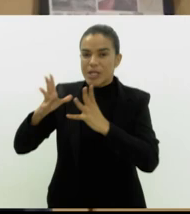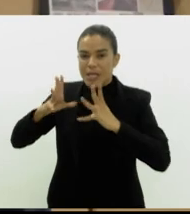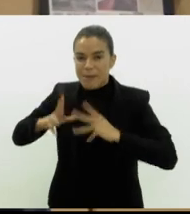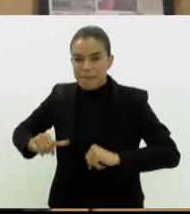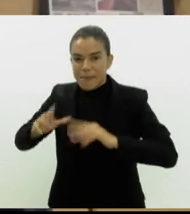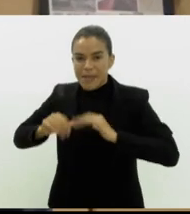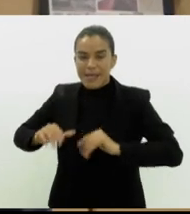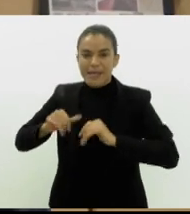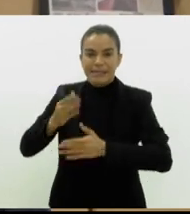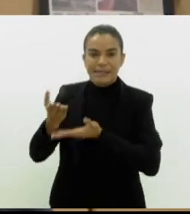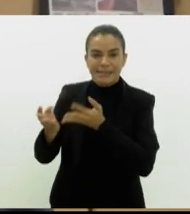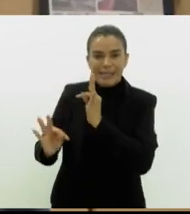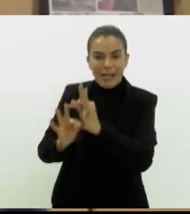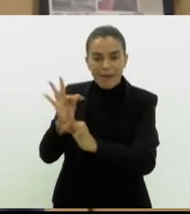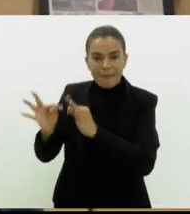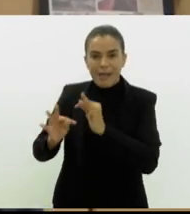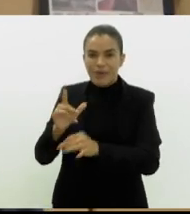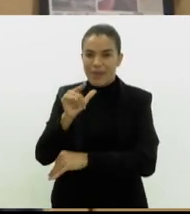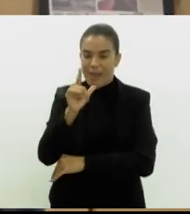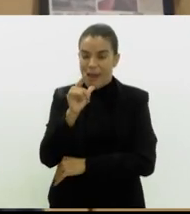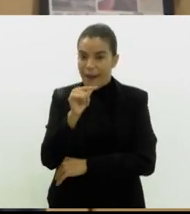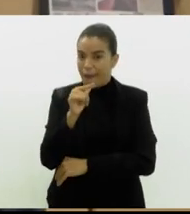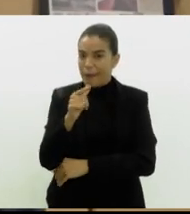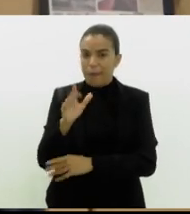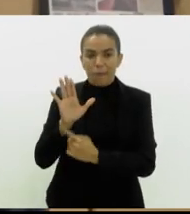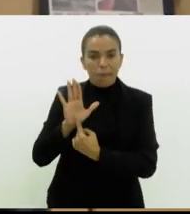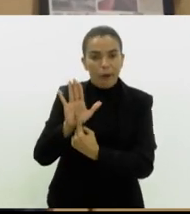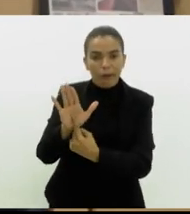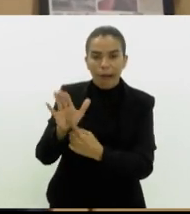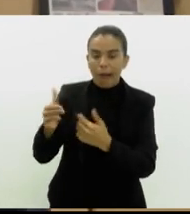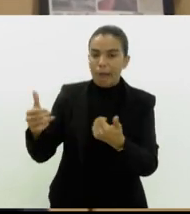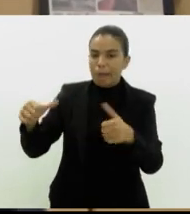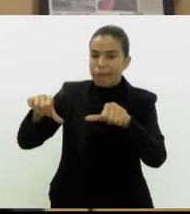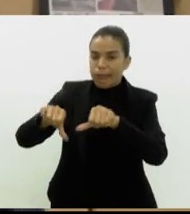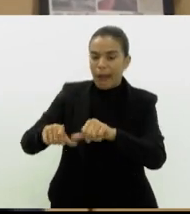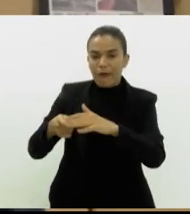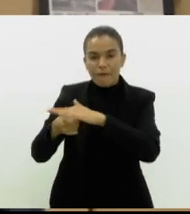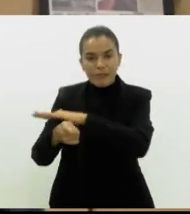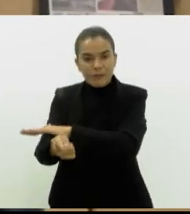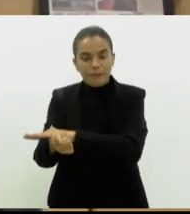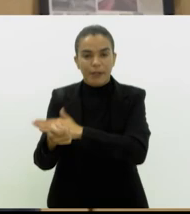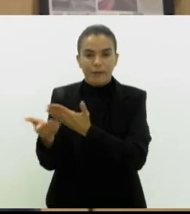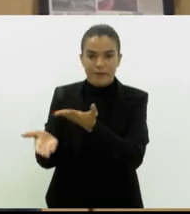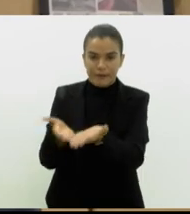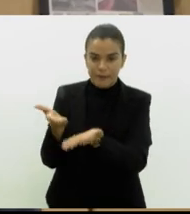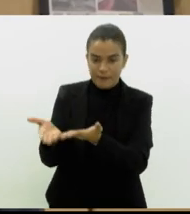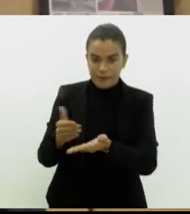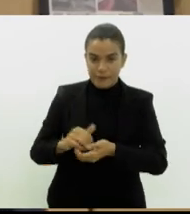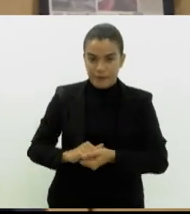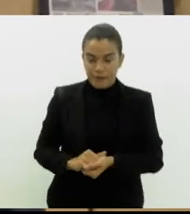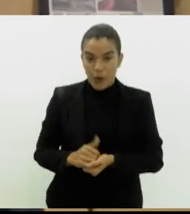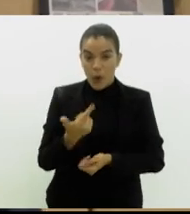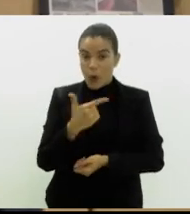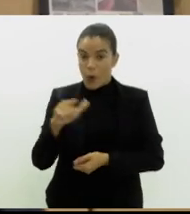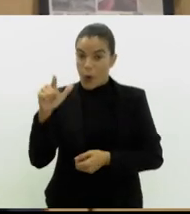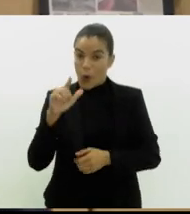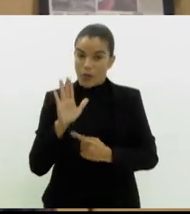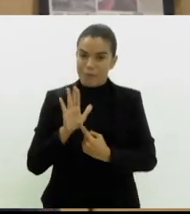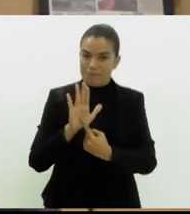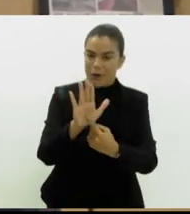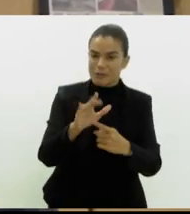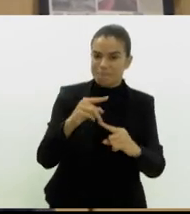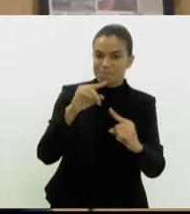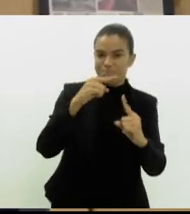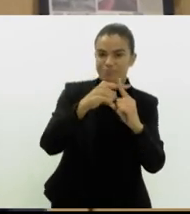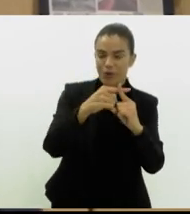tratamento de esgoto, ainda demonstrando também um baixo investimento nos serviços prestados. Outro destaque positivo fica para a